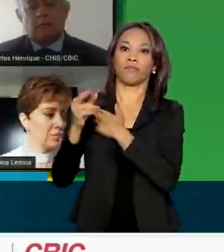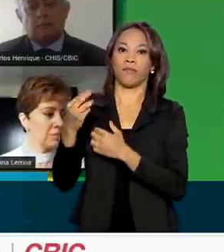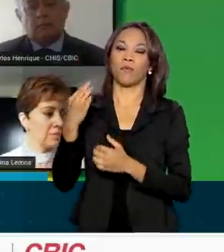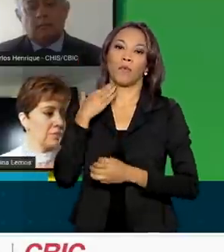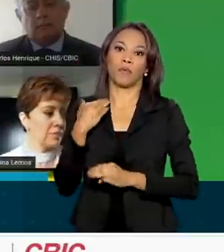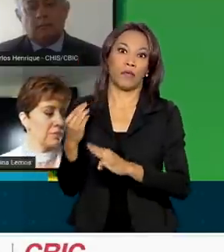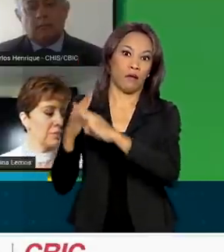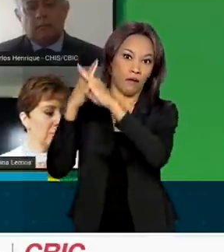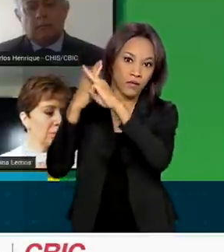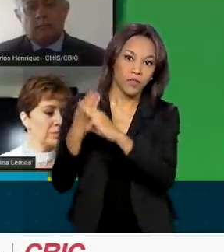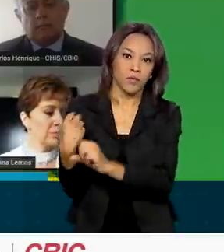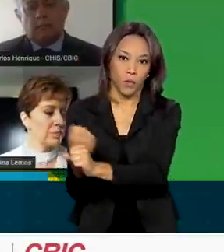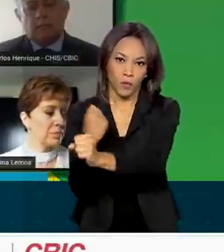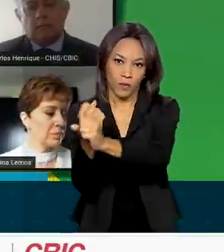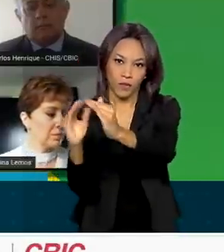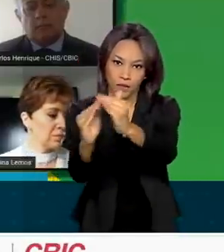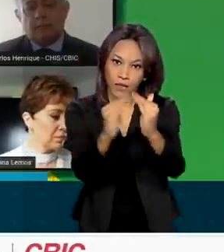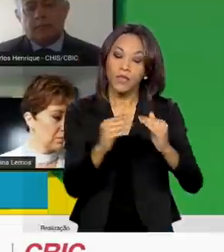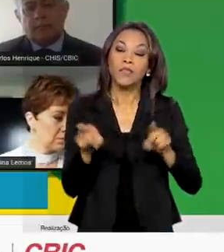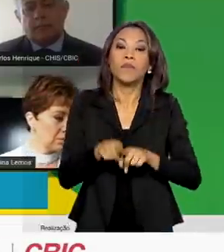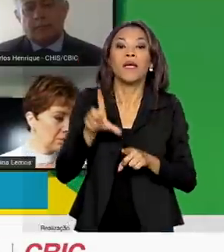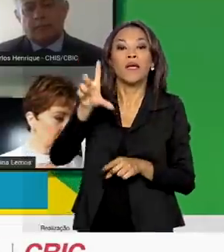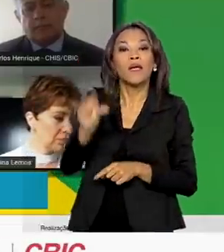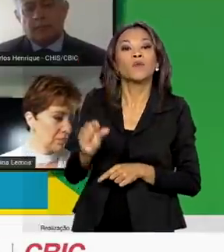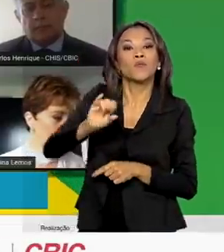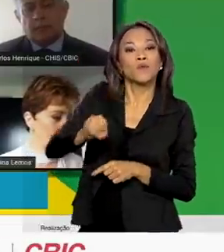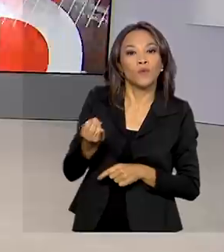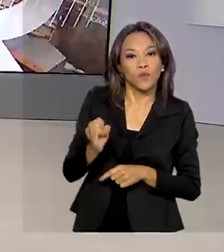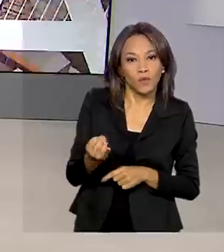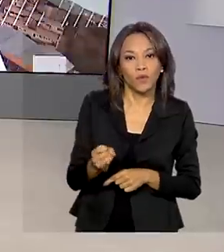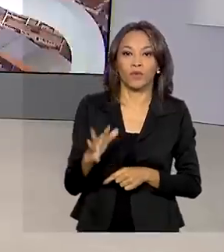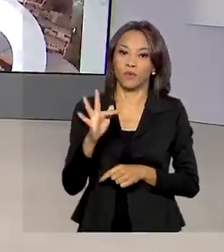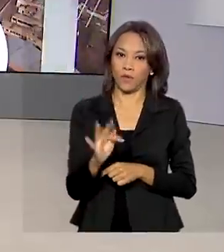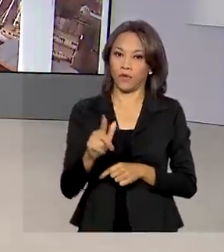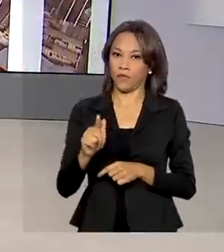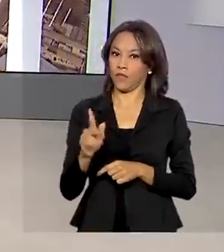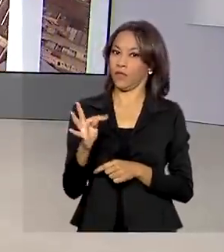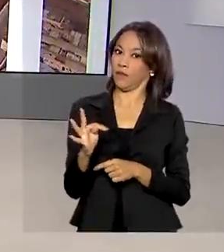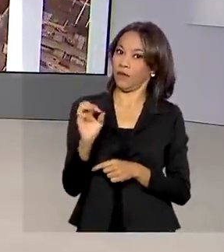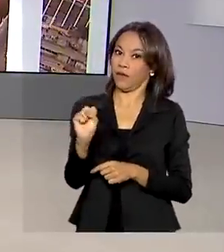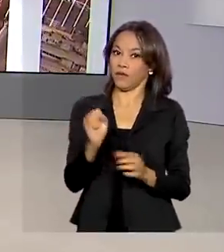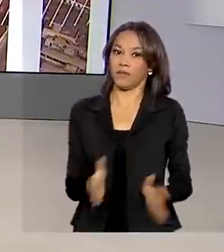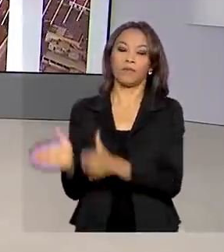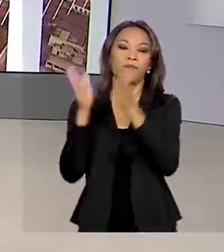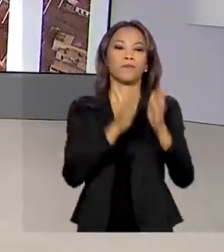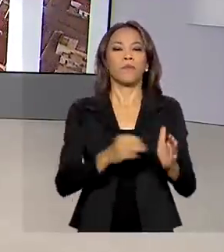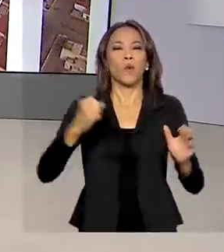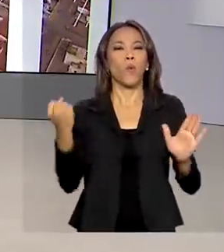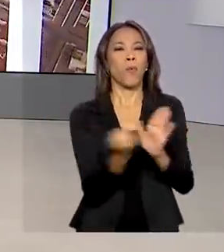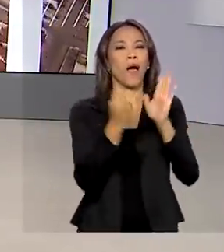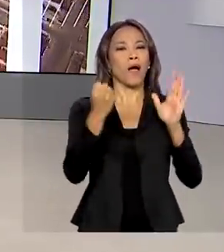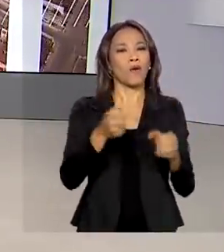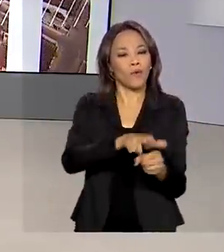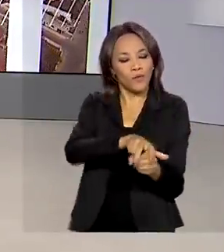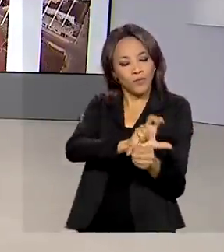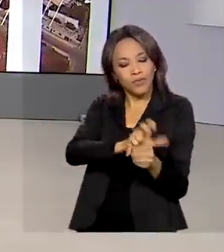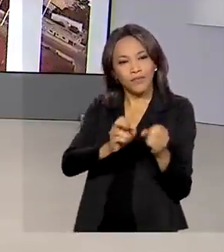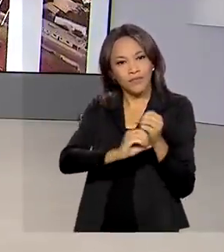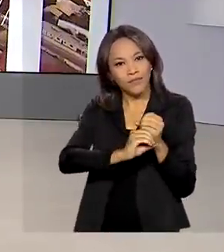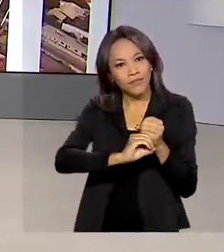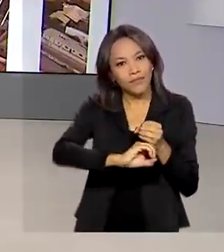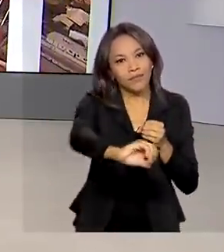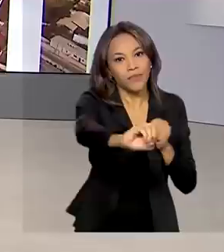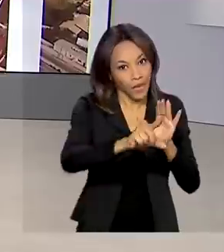bem como com a redução dos juros do Fundo de Garantia. O marco do saneamento, aprovado em julho deste ano,